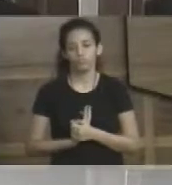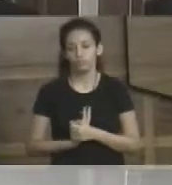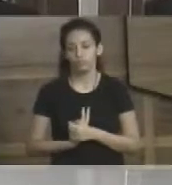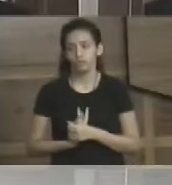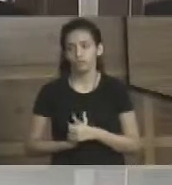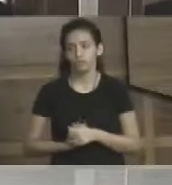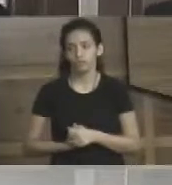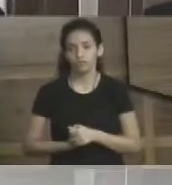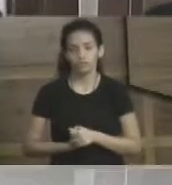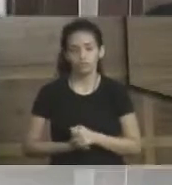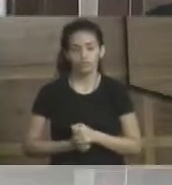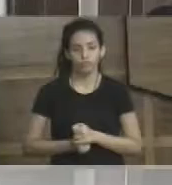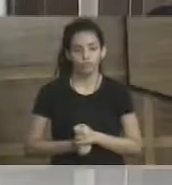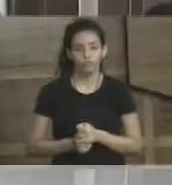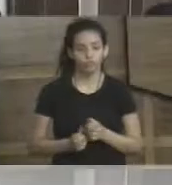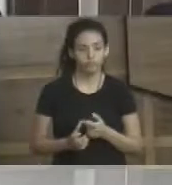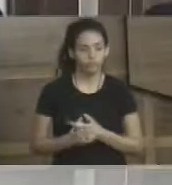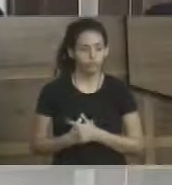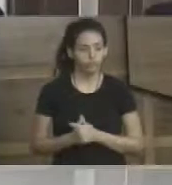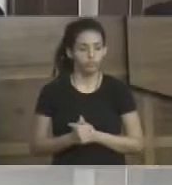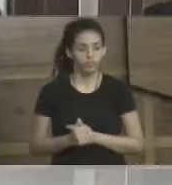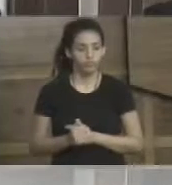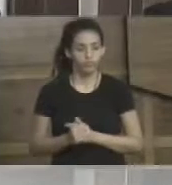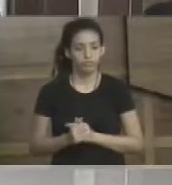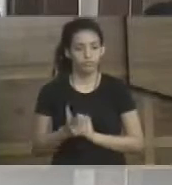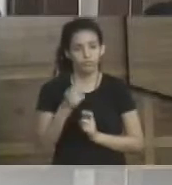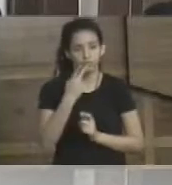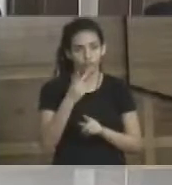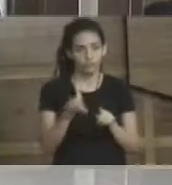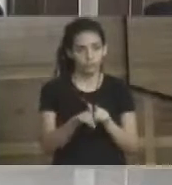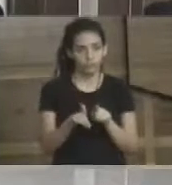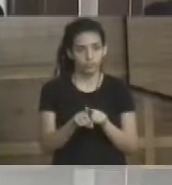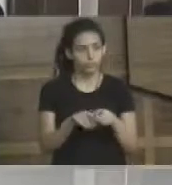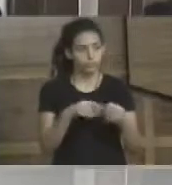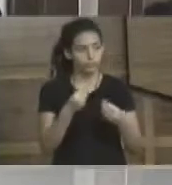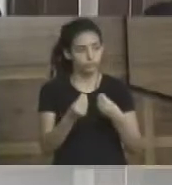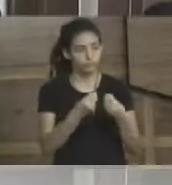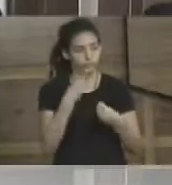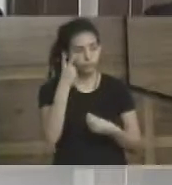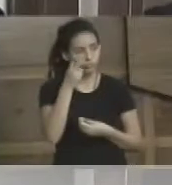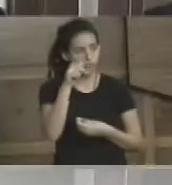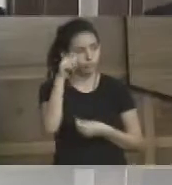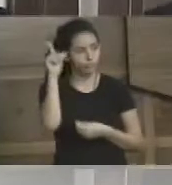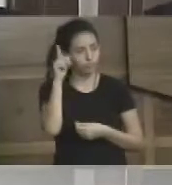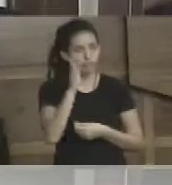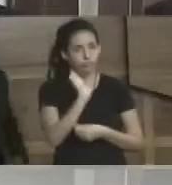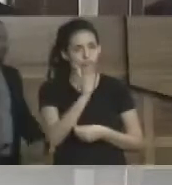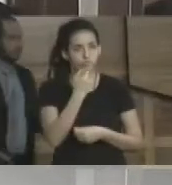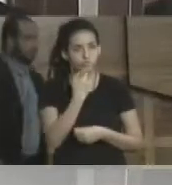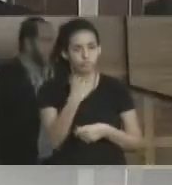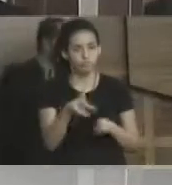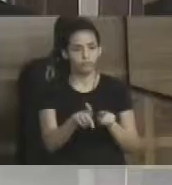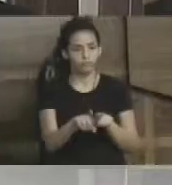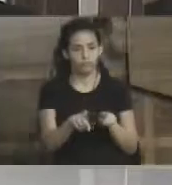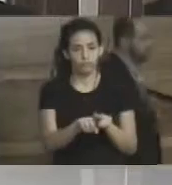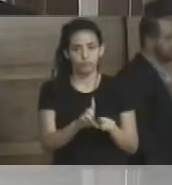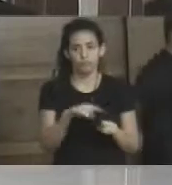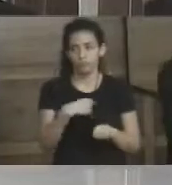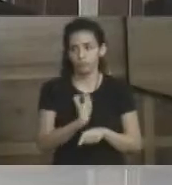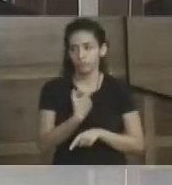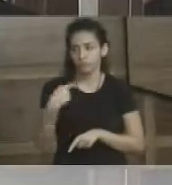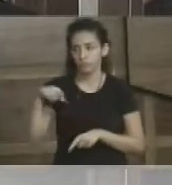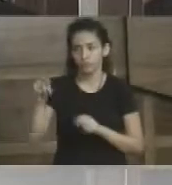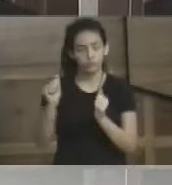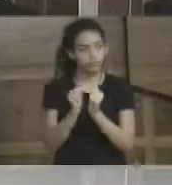emprega, não tenho dado absoluto sobre isso, dizer que, como o vereador Leal também já se postou no sentido da gente ir junto